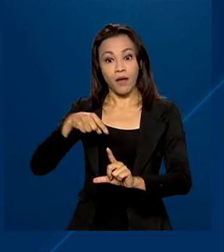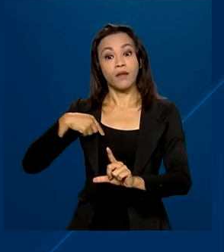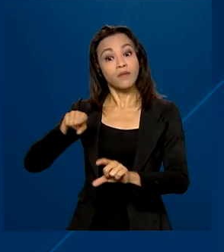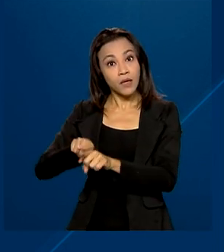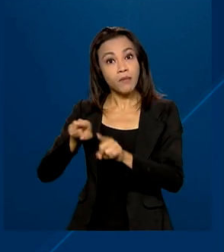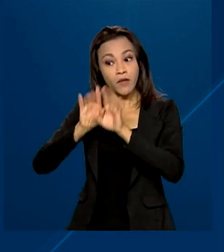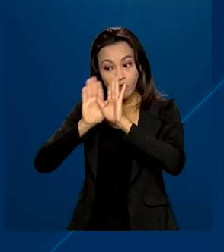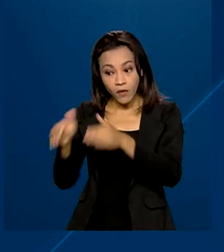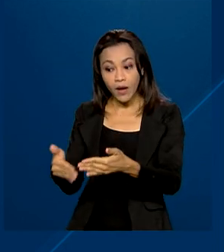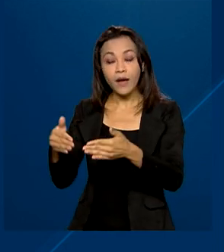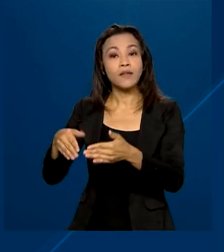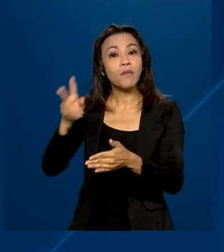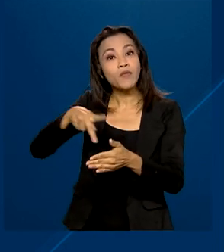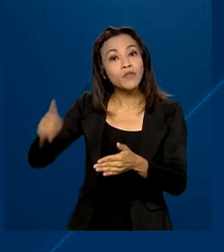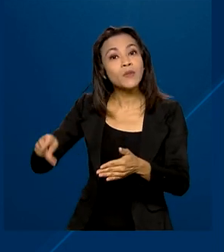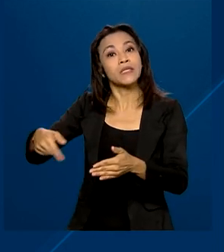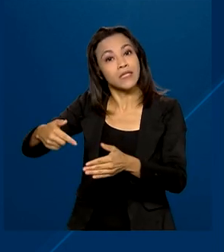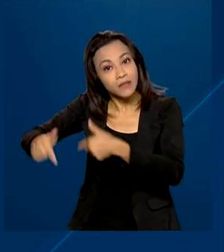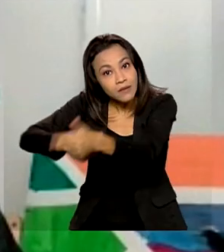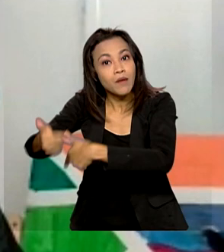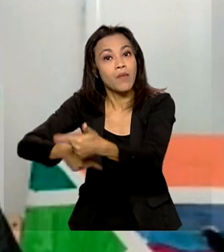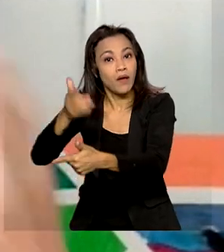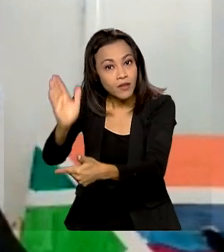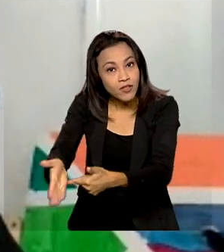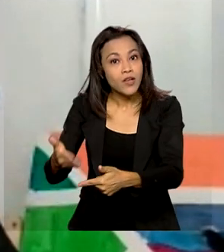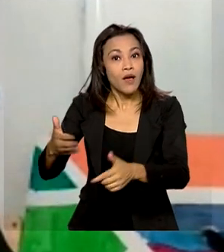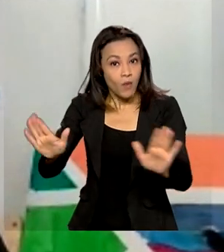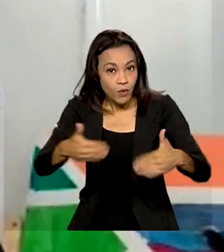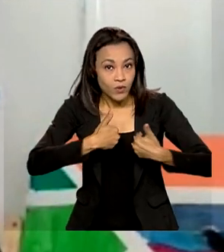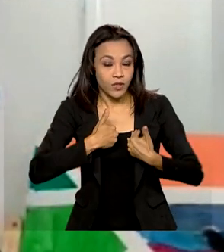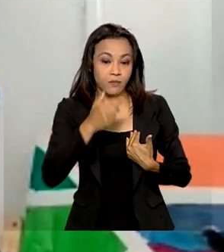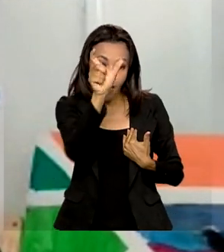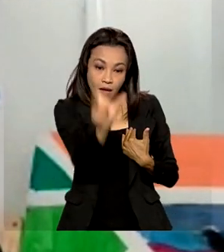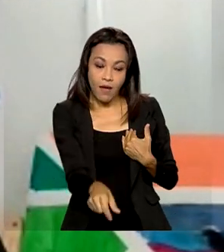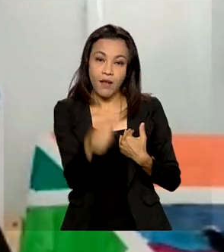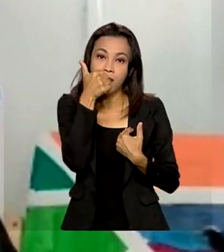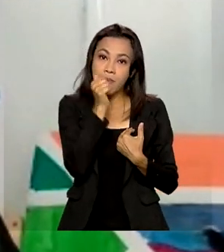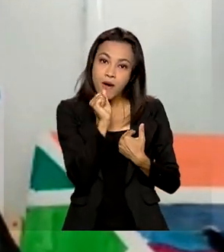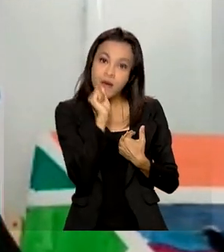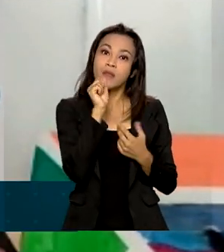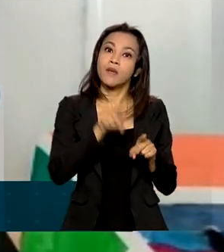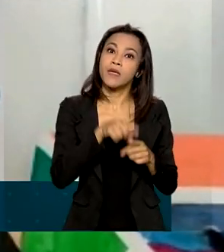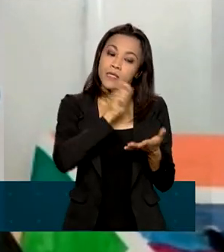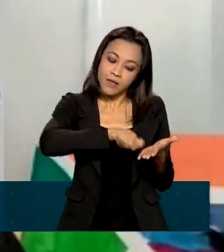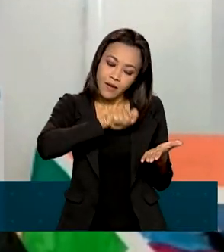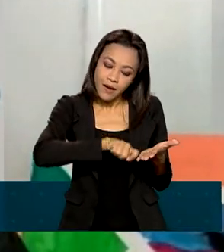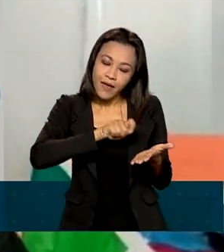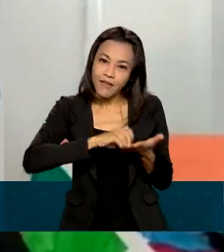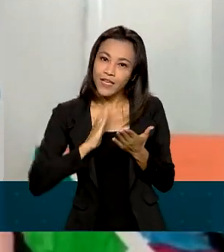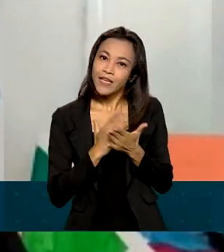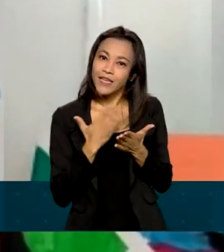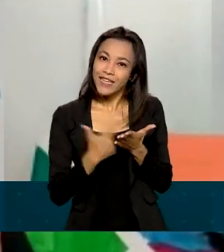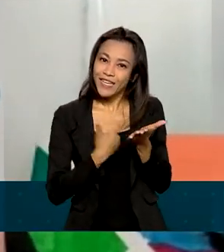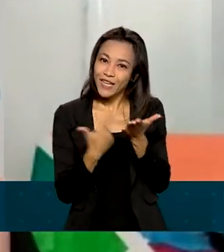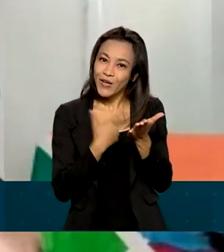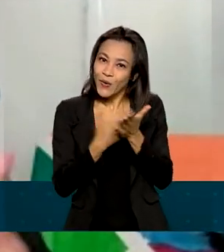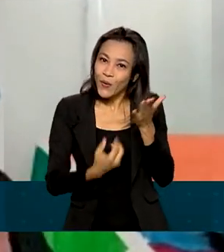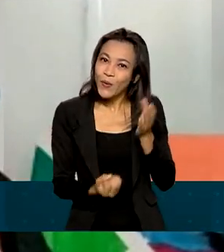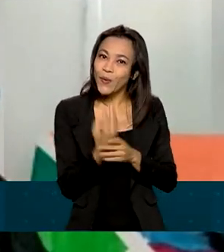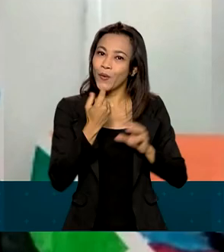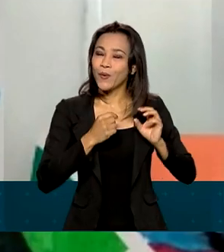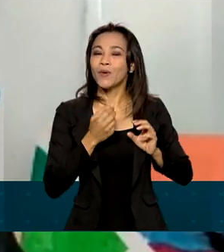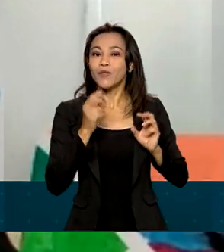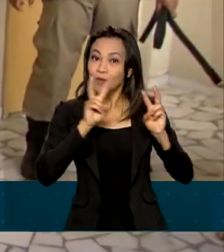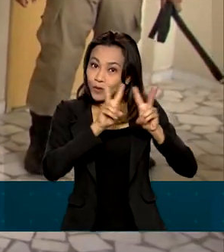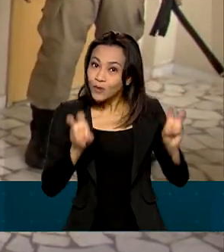docentes que trabalham com alunos autistas. A Kelly, que é mãe e escritora, autora do livro Mágicas de Mãe para Entender